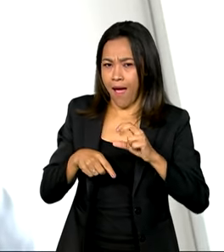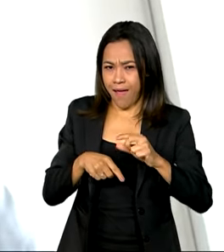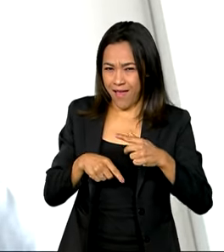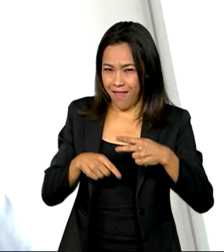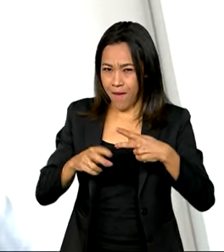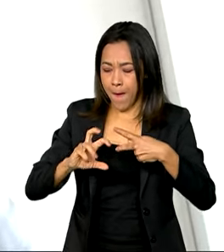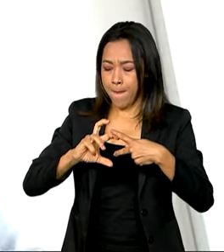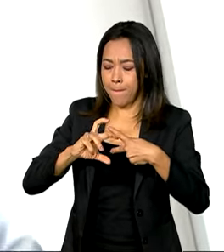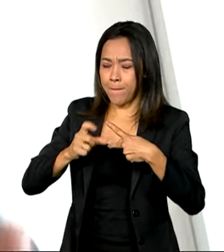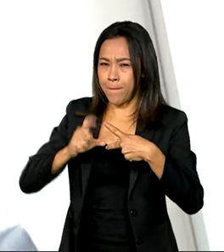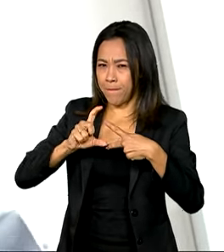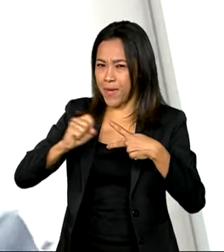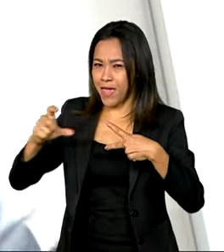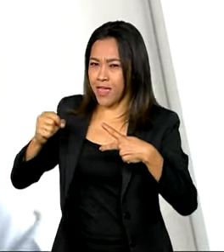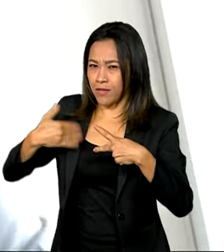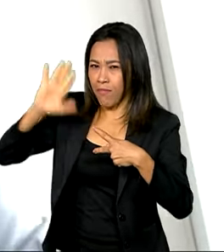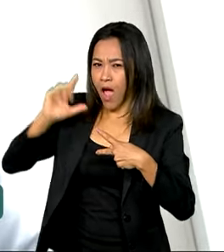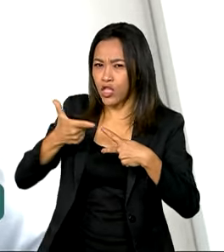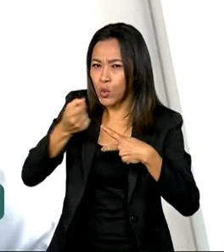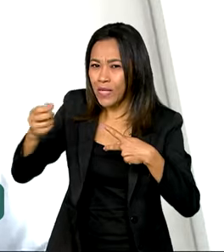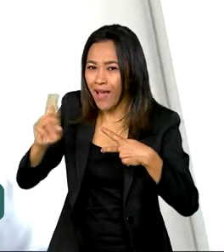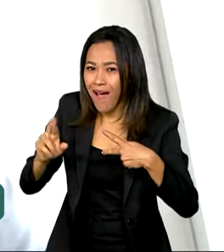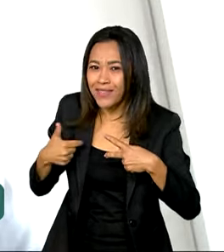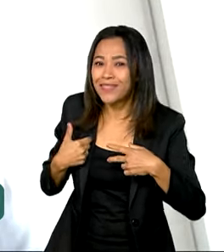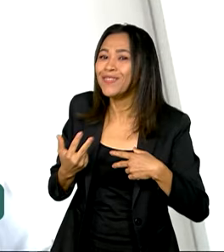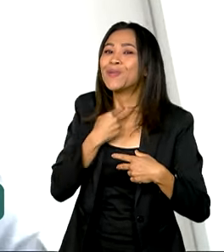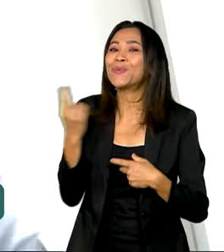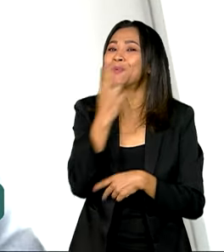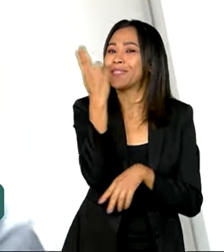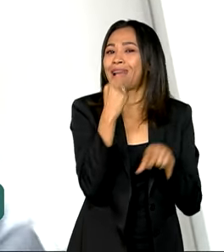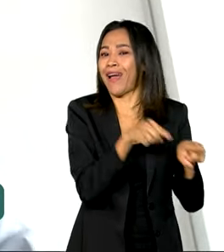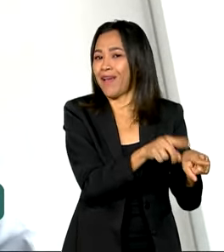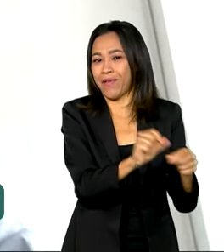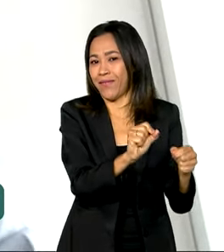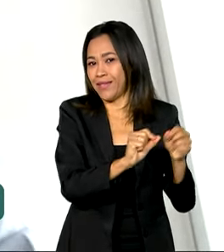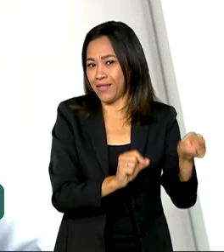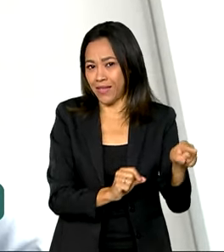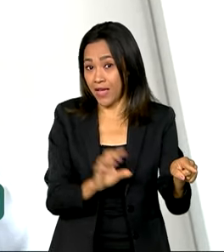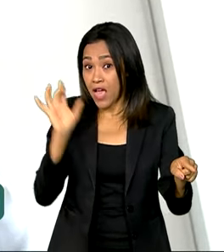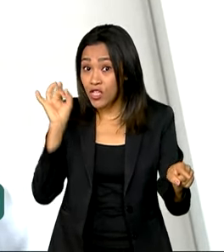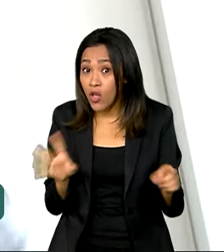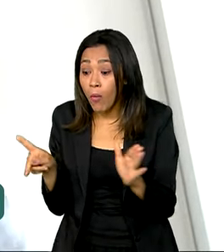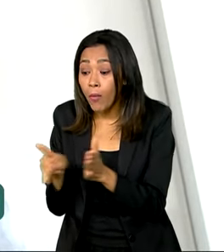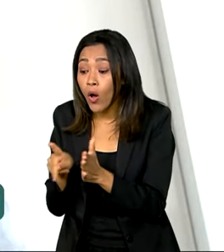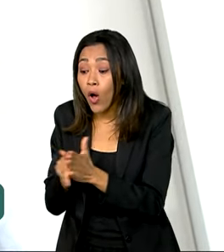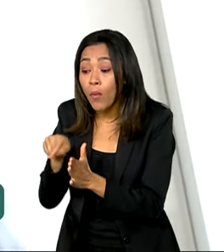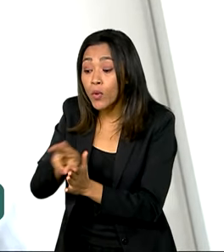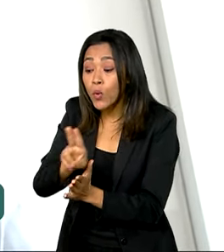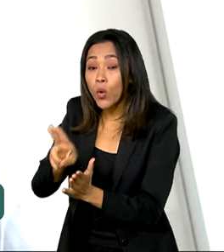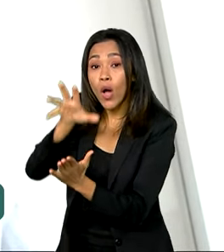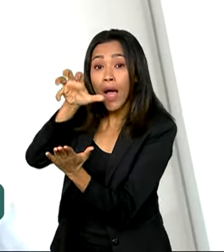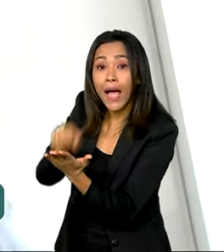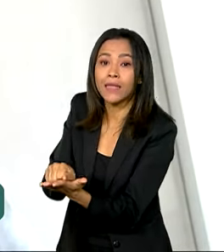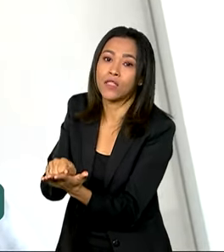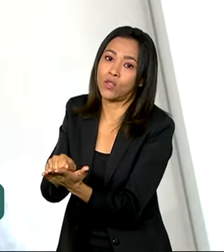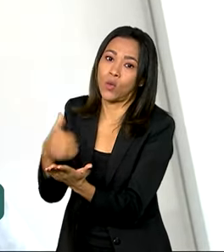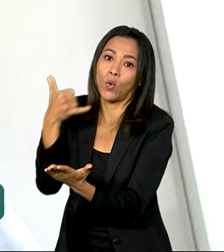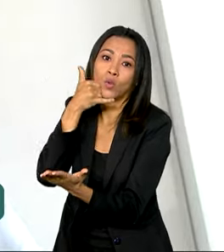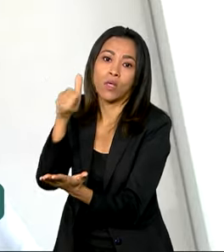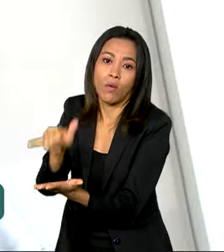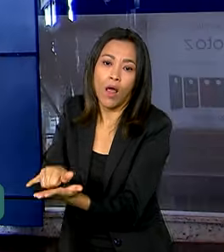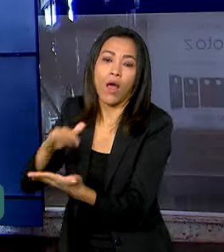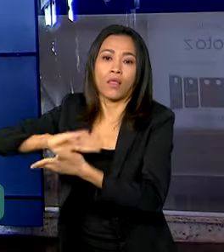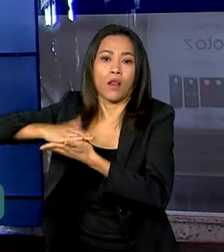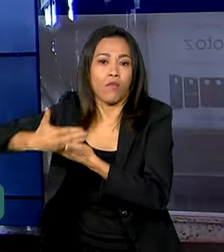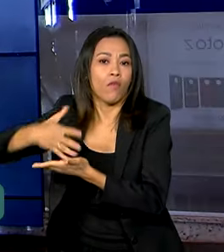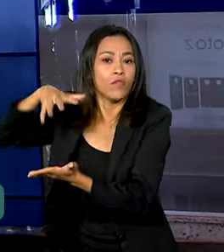porque ela não tem o dispositivo da pessoa. Só o dispositivo que a pessoa cadastrou vai conseguir fazer PIX acima